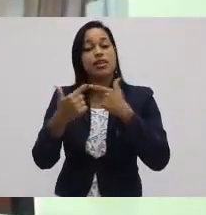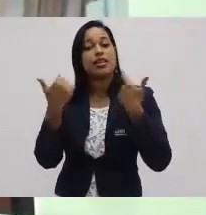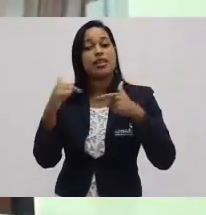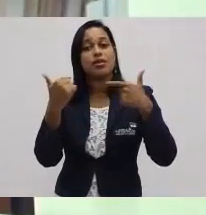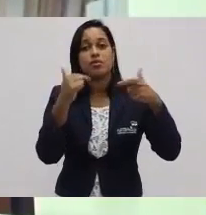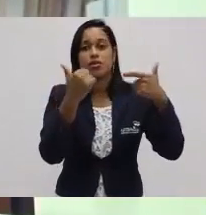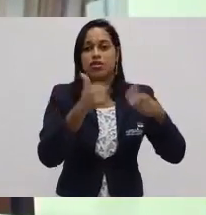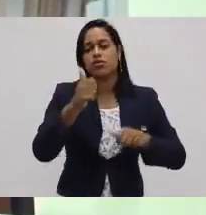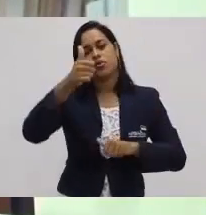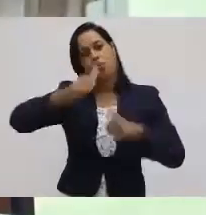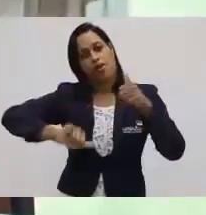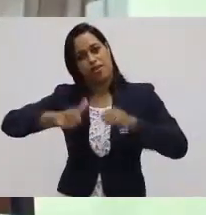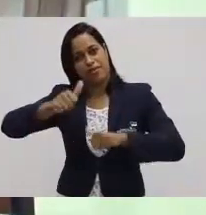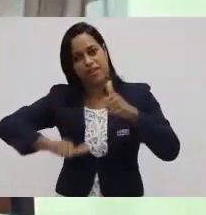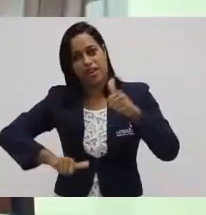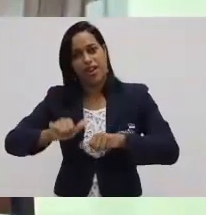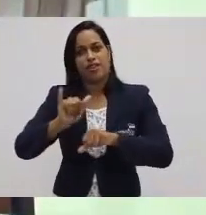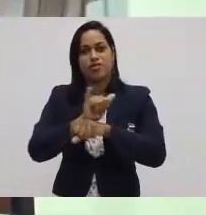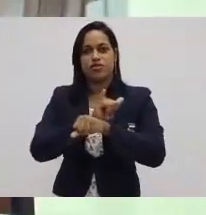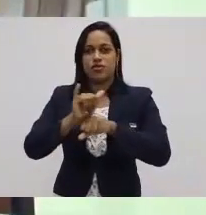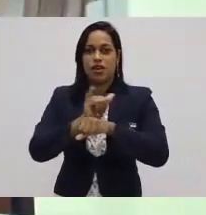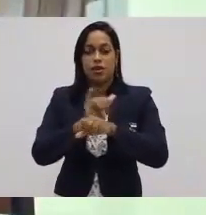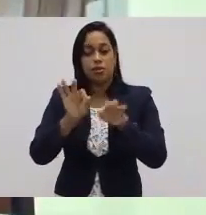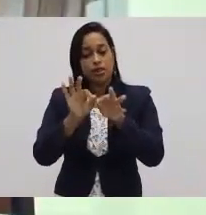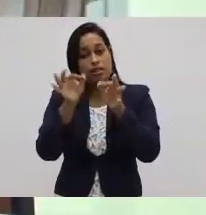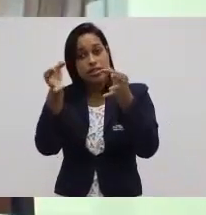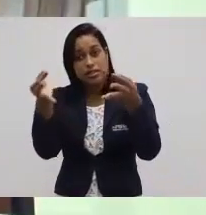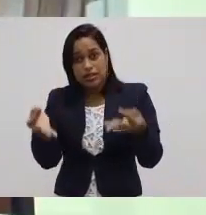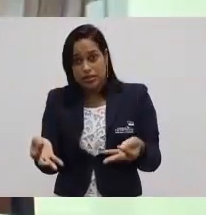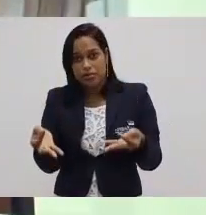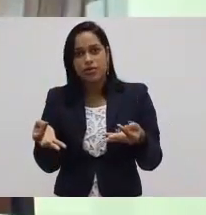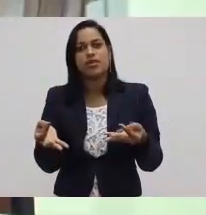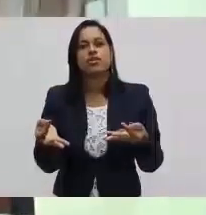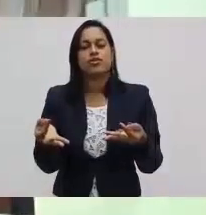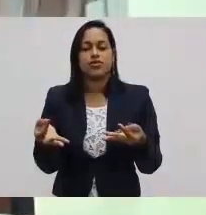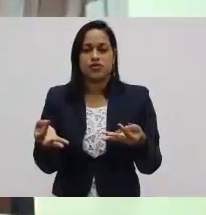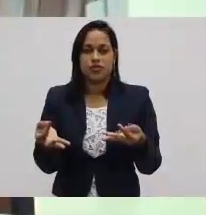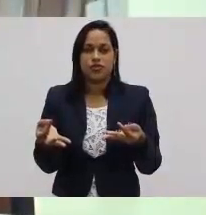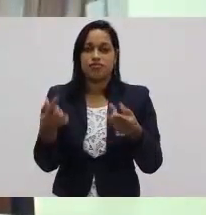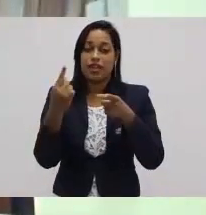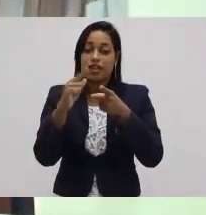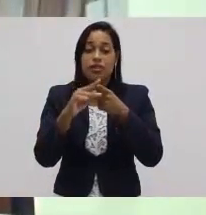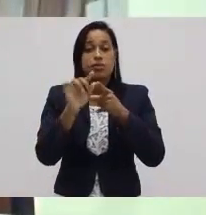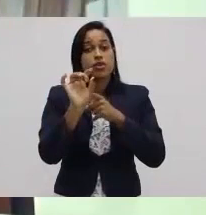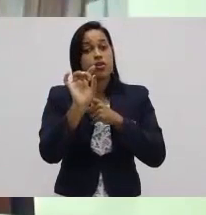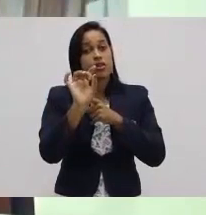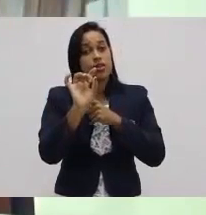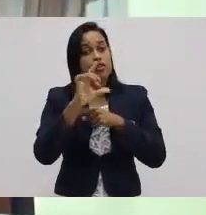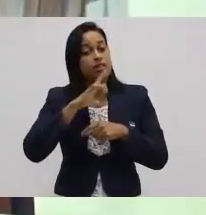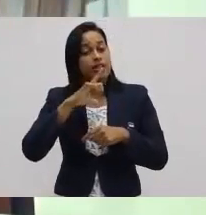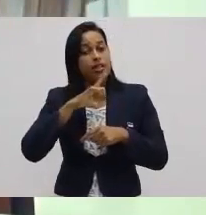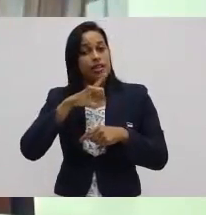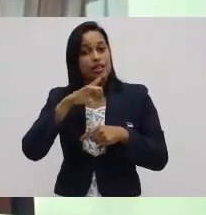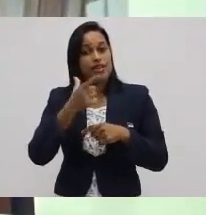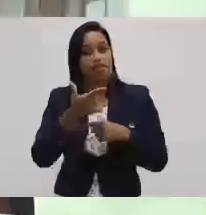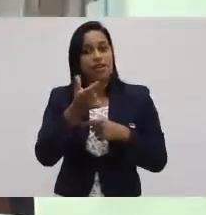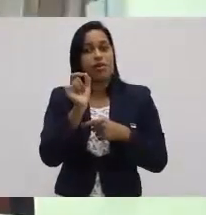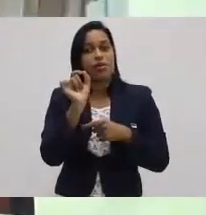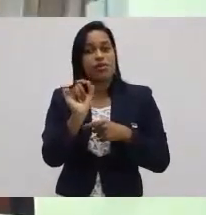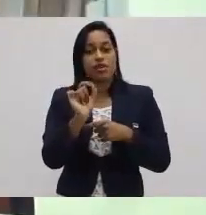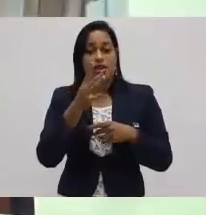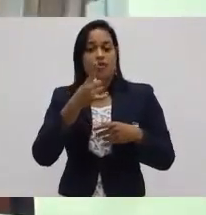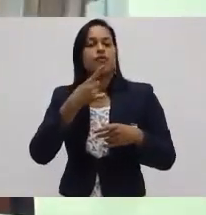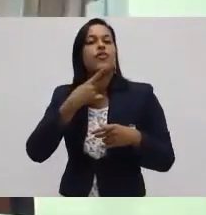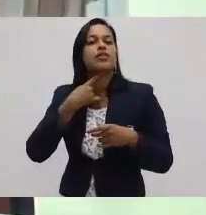qualificados, ferramentas simples e flexíveis. E um grande detalhe, um item conforme o